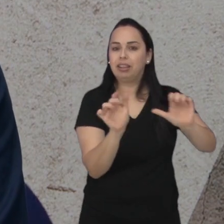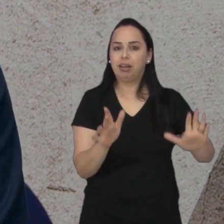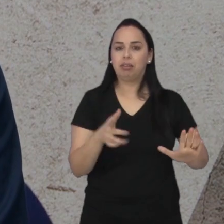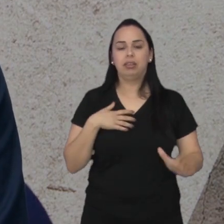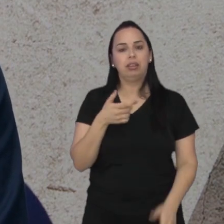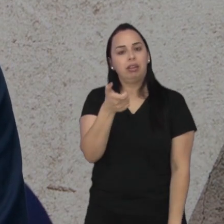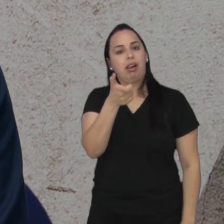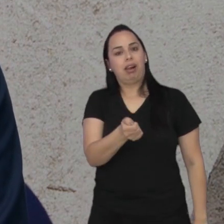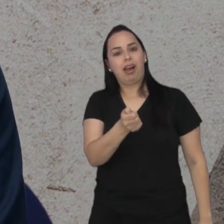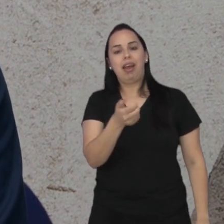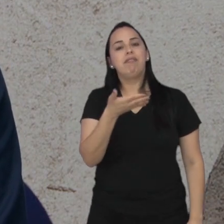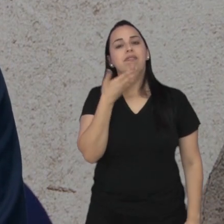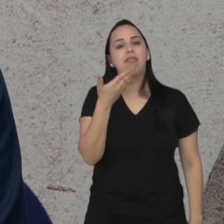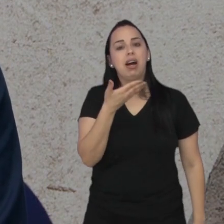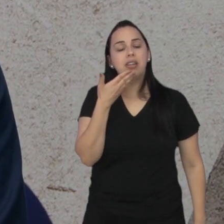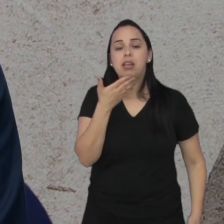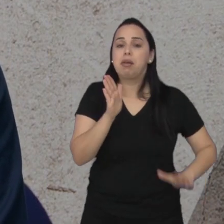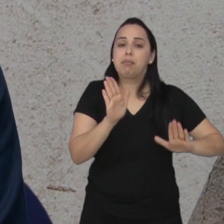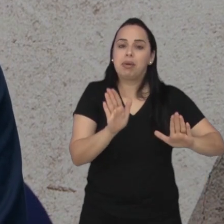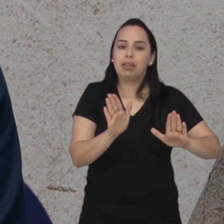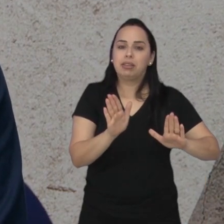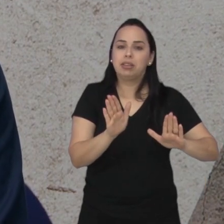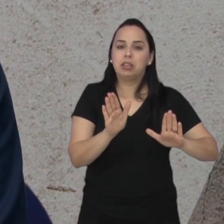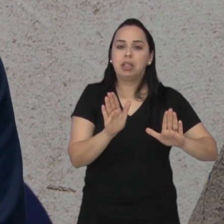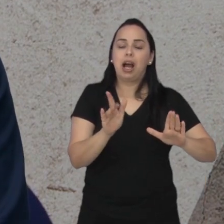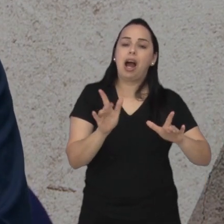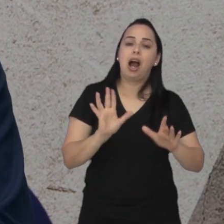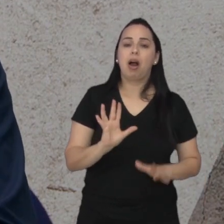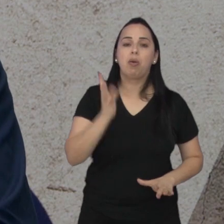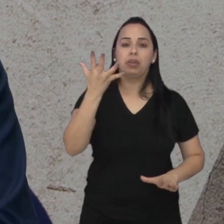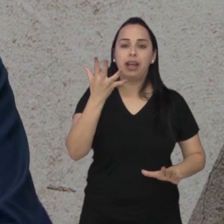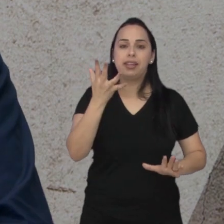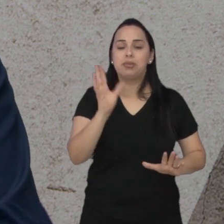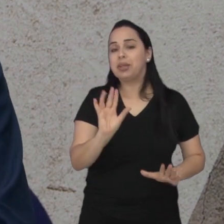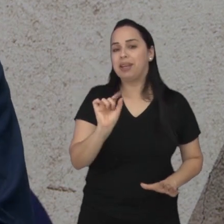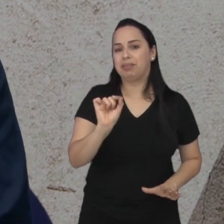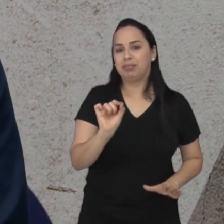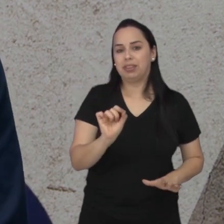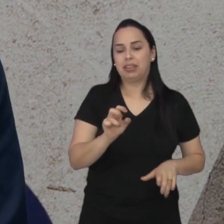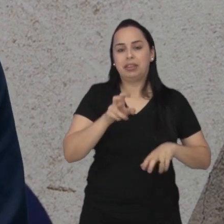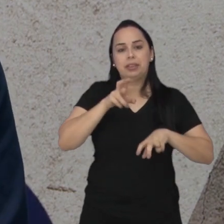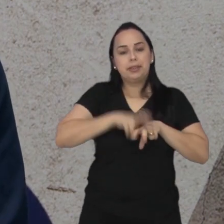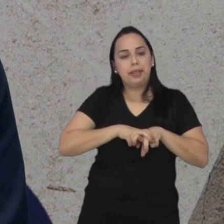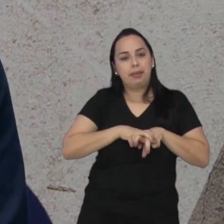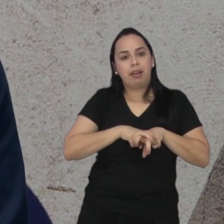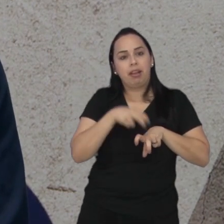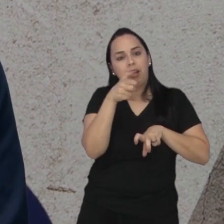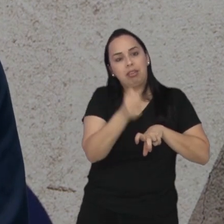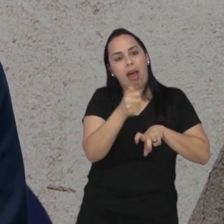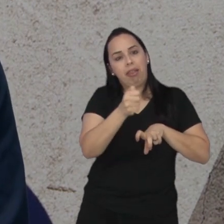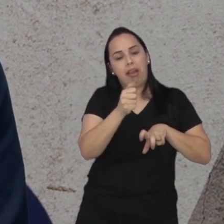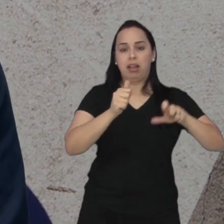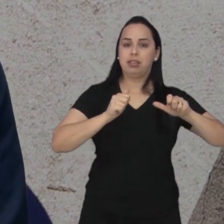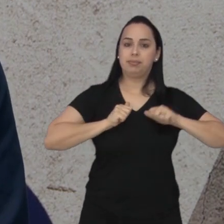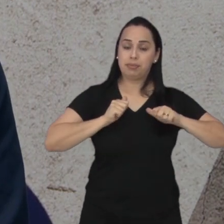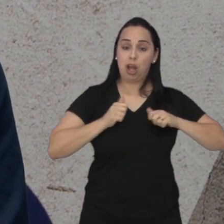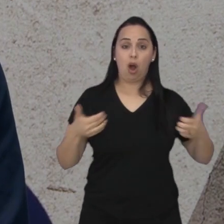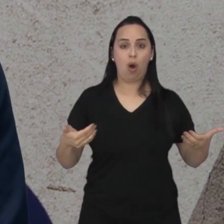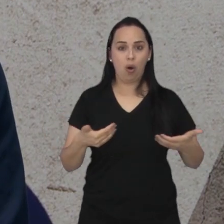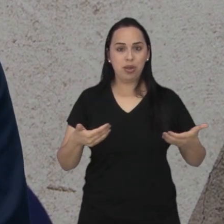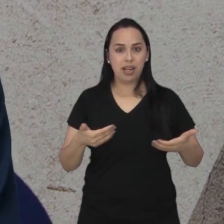são pequenos gestos que somados, ou melhor, diminuídos, vai aumentar o sedentarismo. Hoje a gente tem,